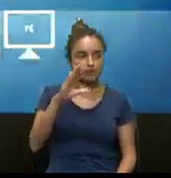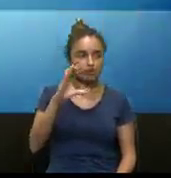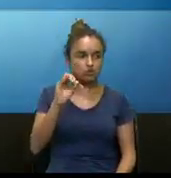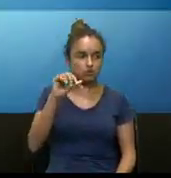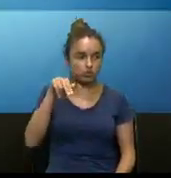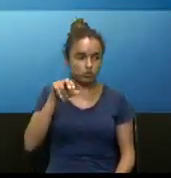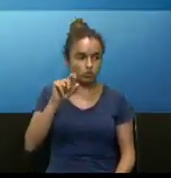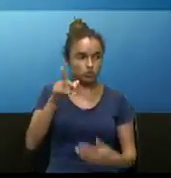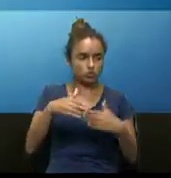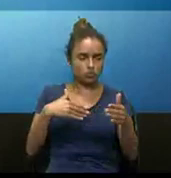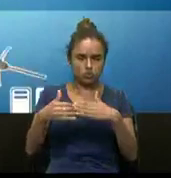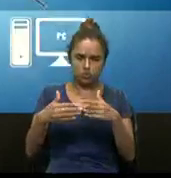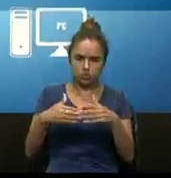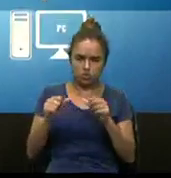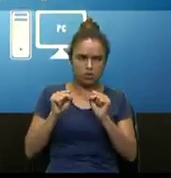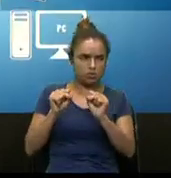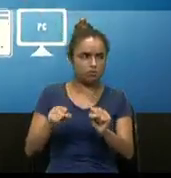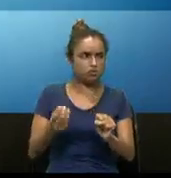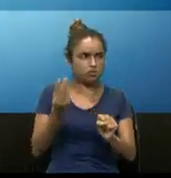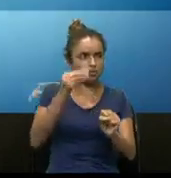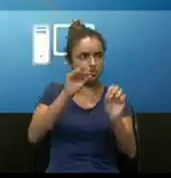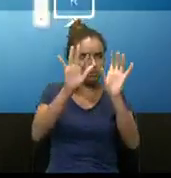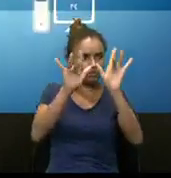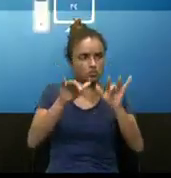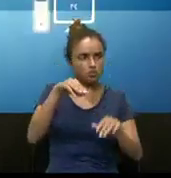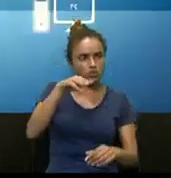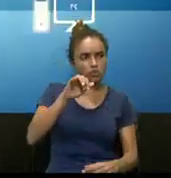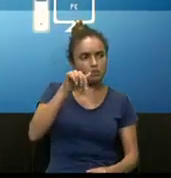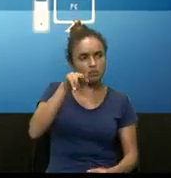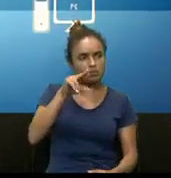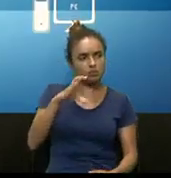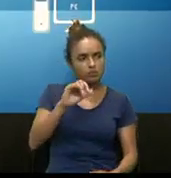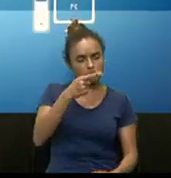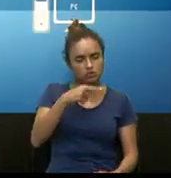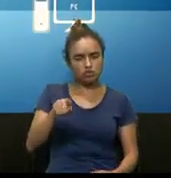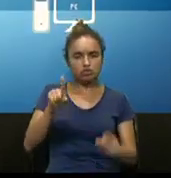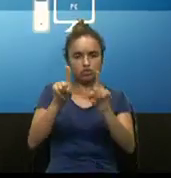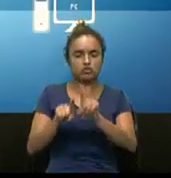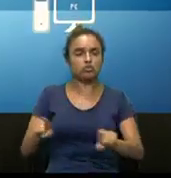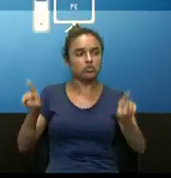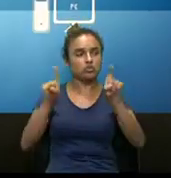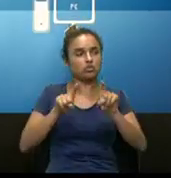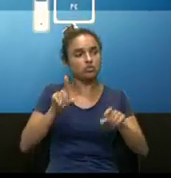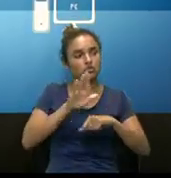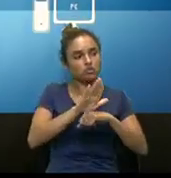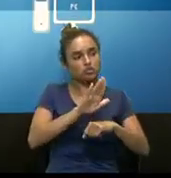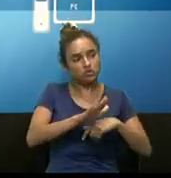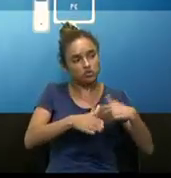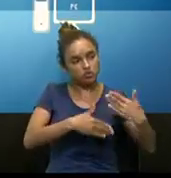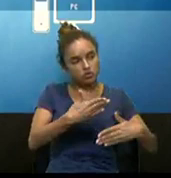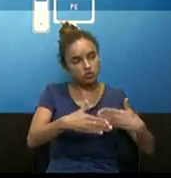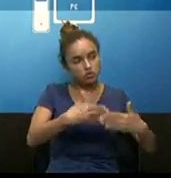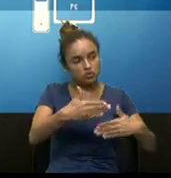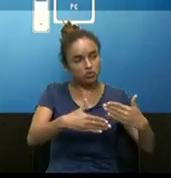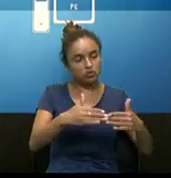Qualquer um pode instalar um programa de mineração no computador e ajudar a processar essas informações. E é assim